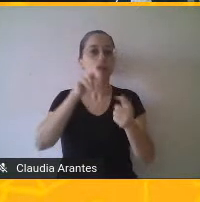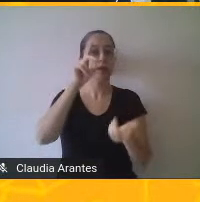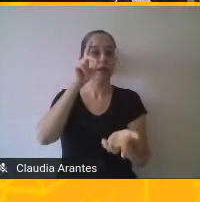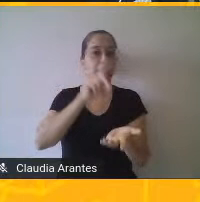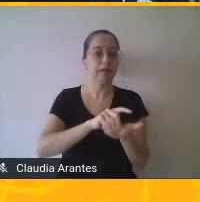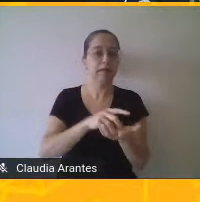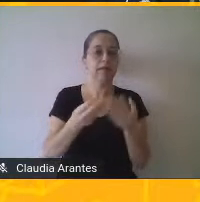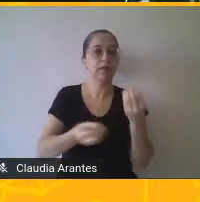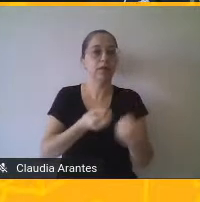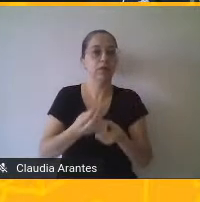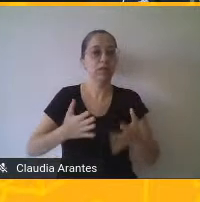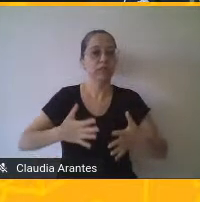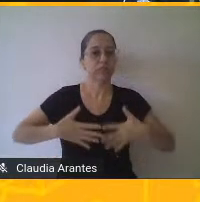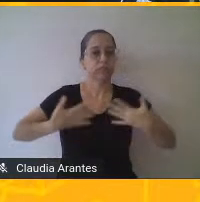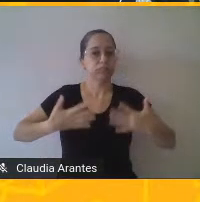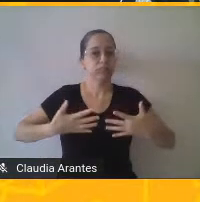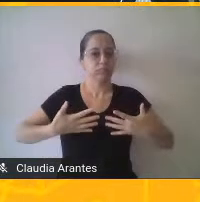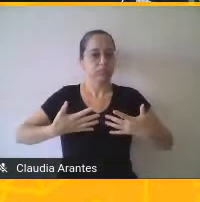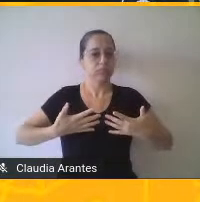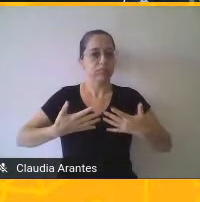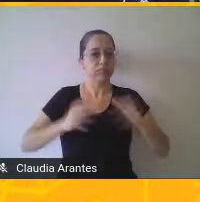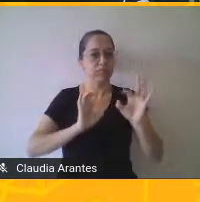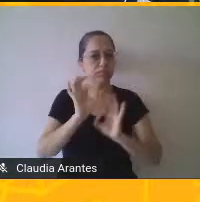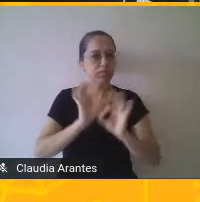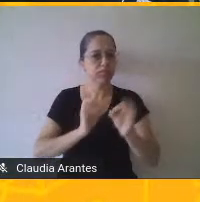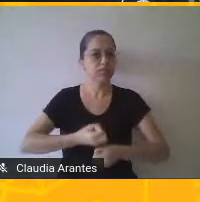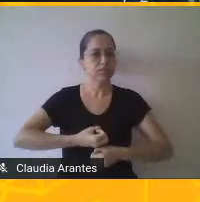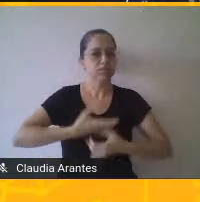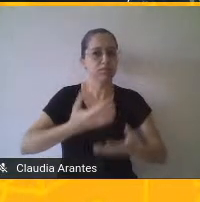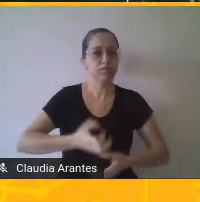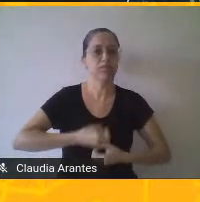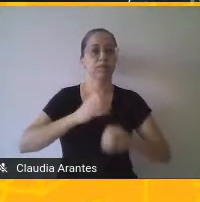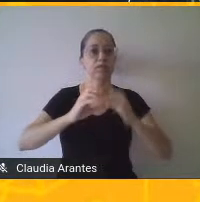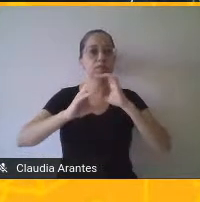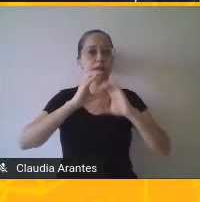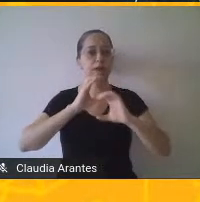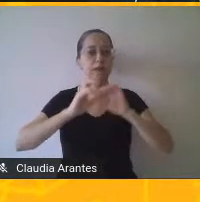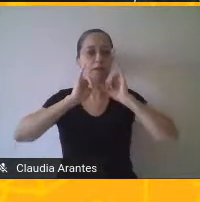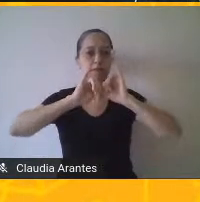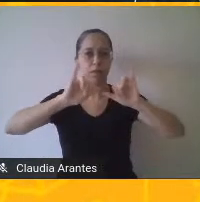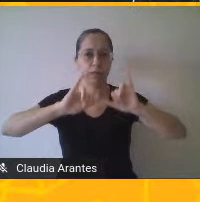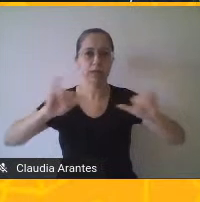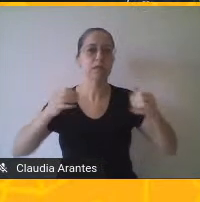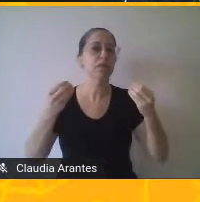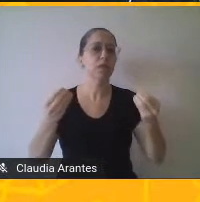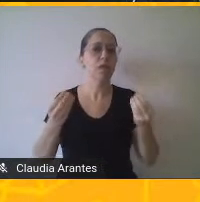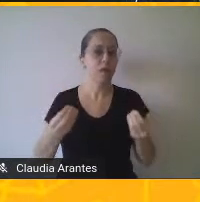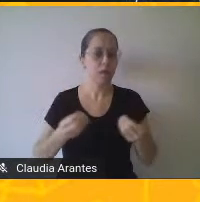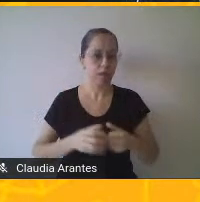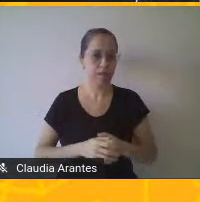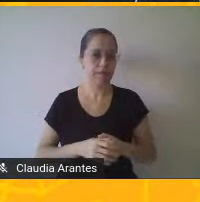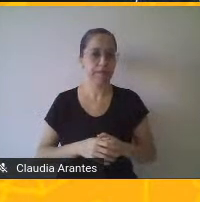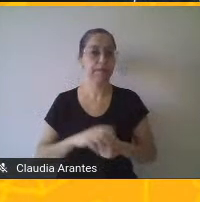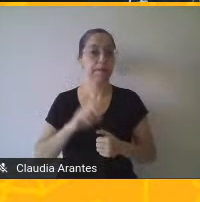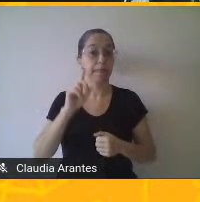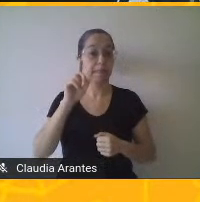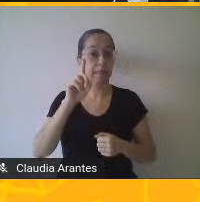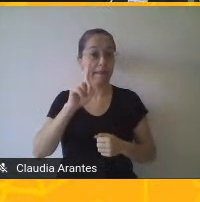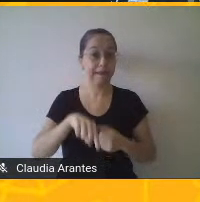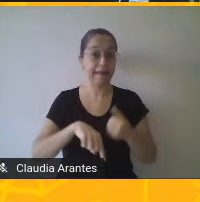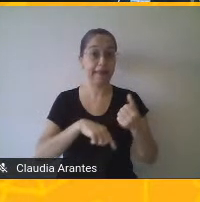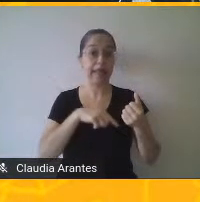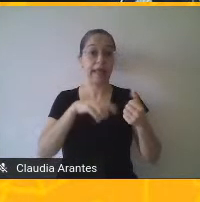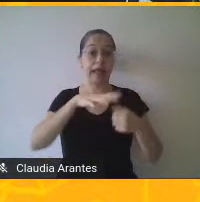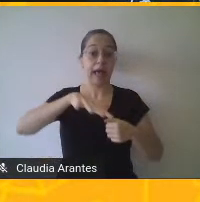constituição de significados, expressão, comunicação e informação. Essa é a competência 6 da